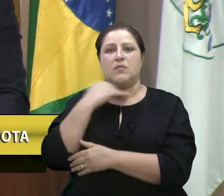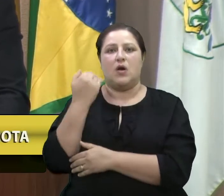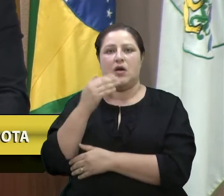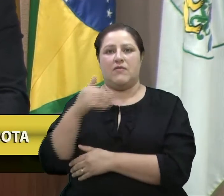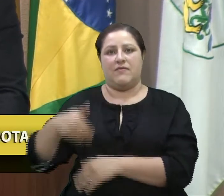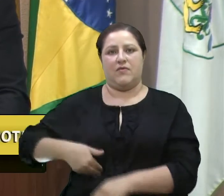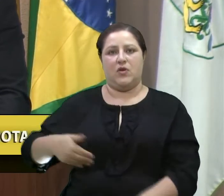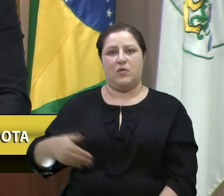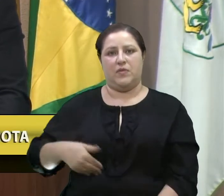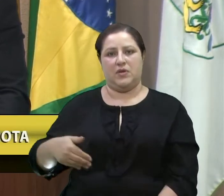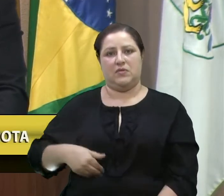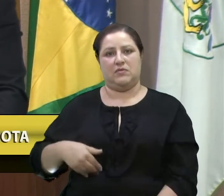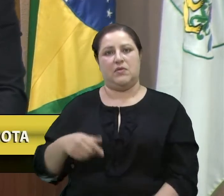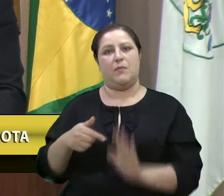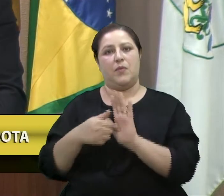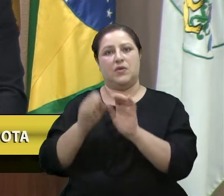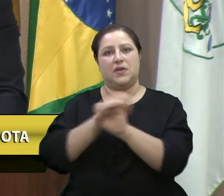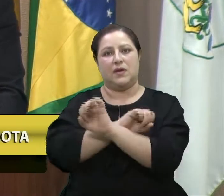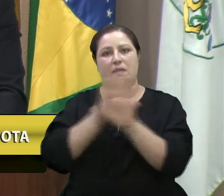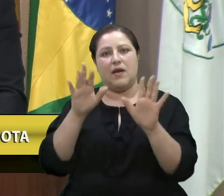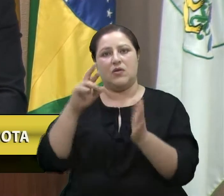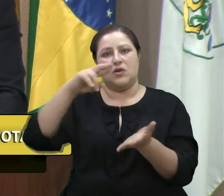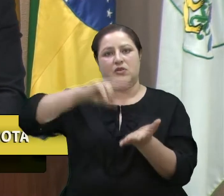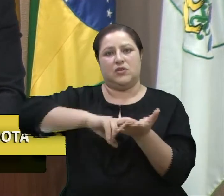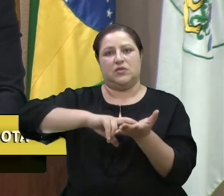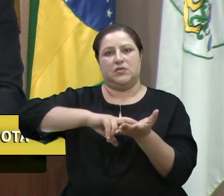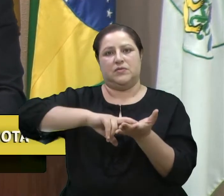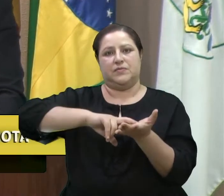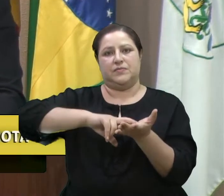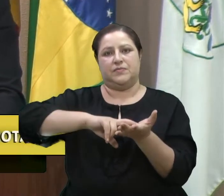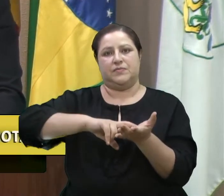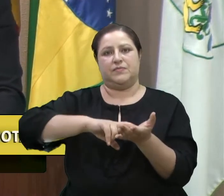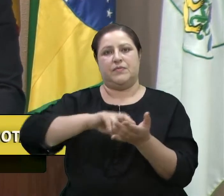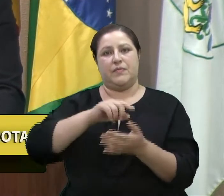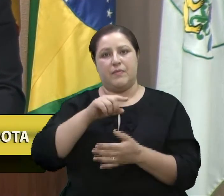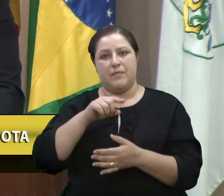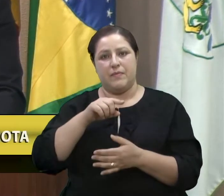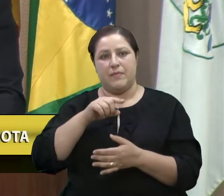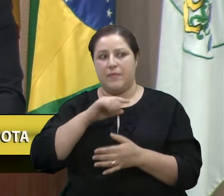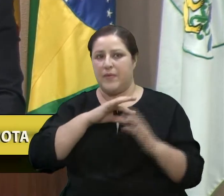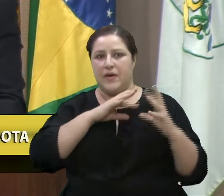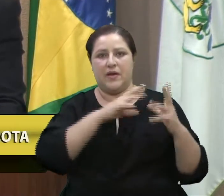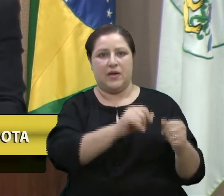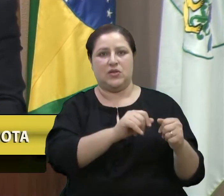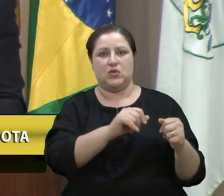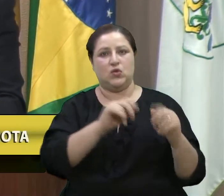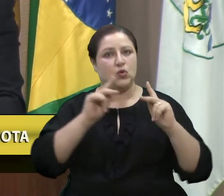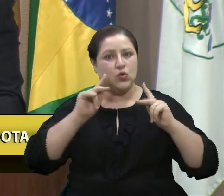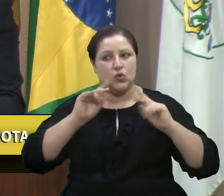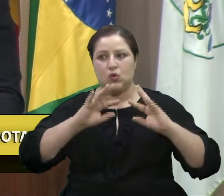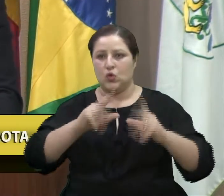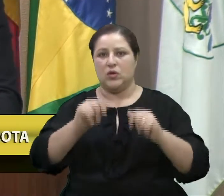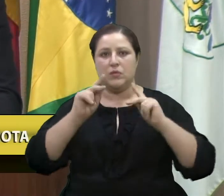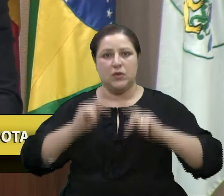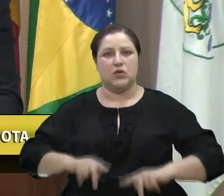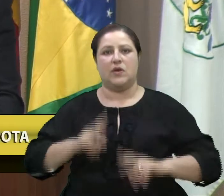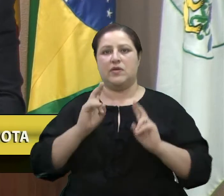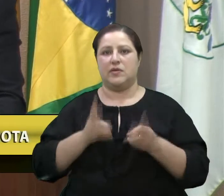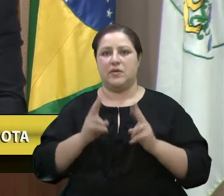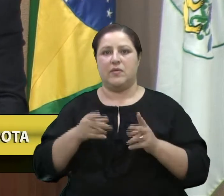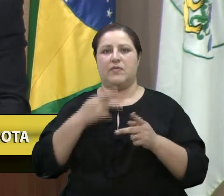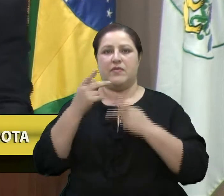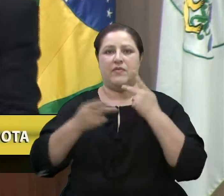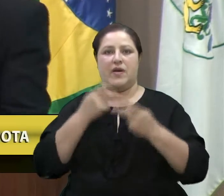Que fique claro e que fique registrado. A eles e a todos aqueles que vivem falando deles.